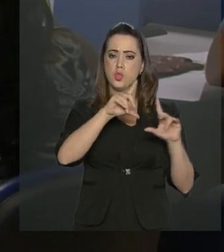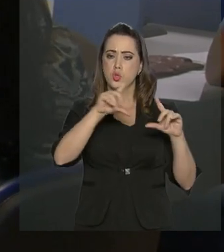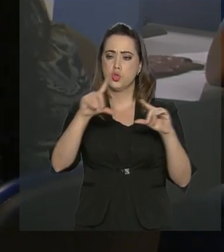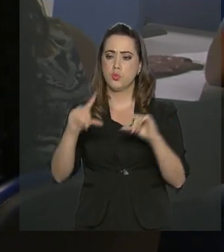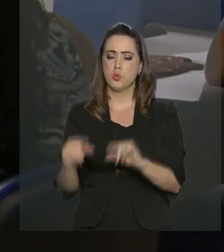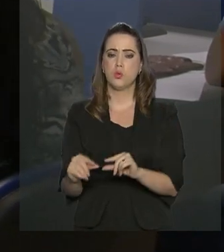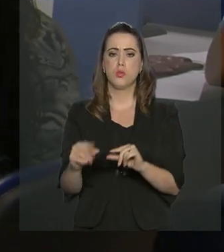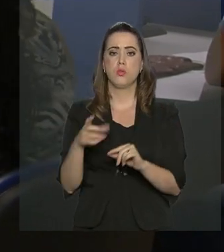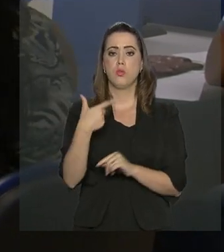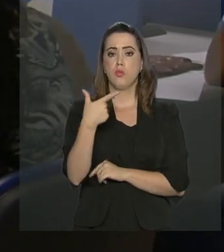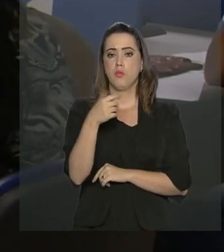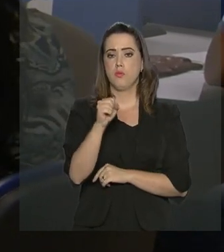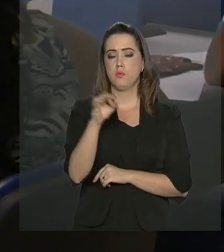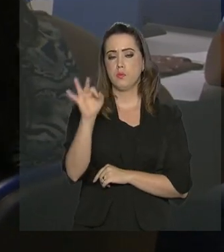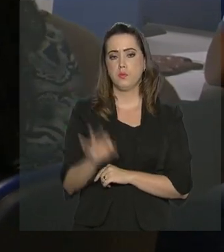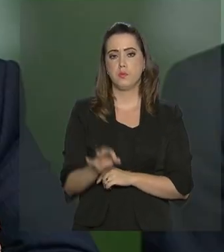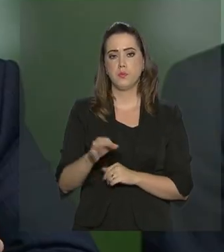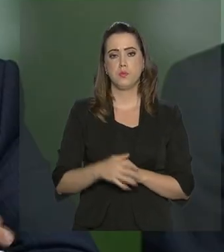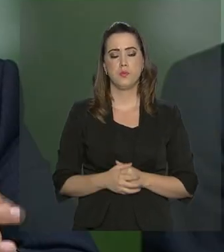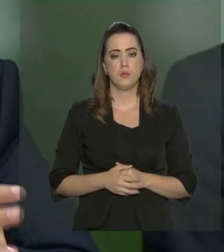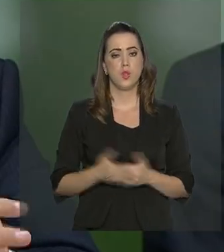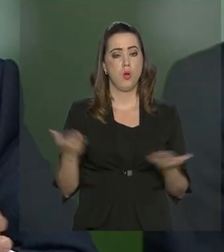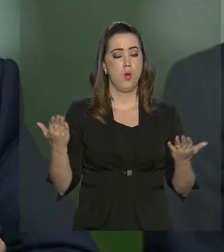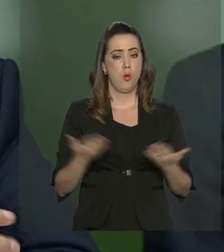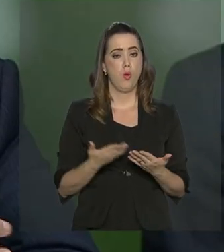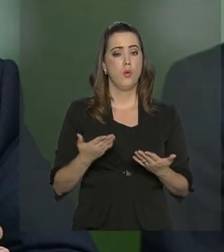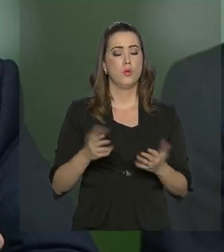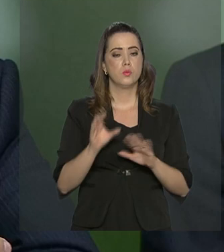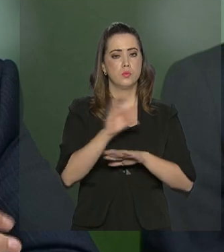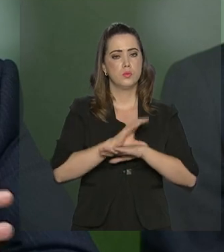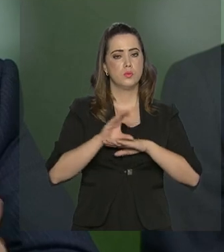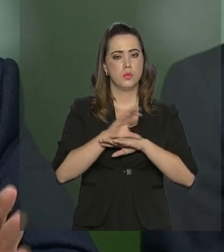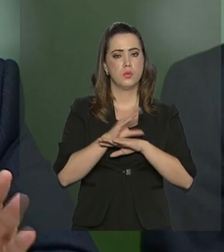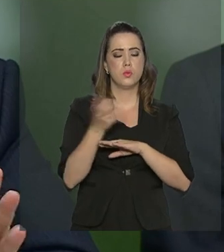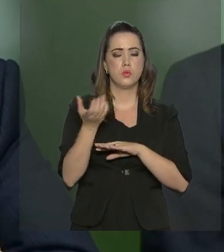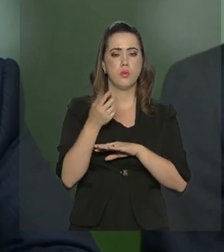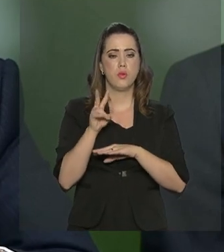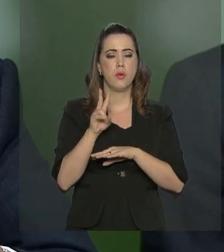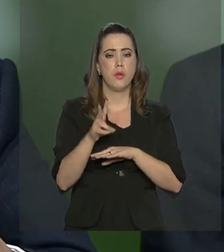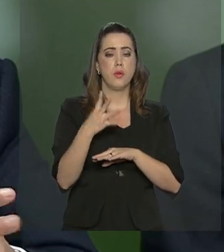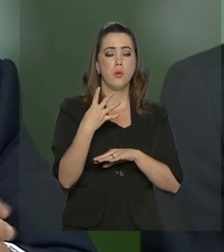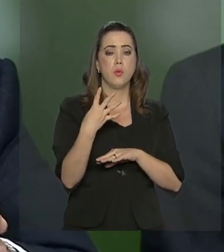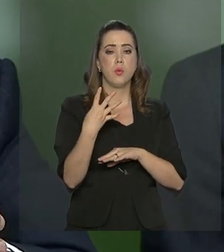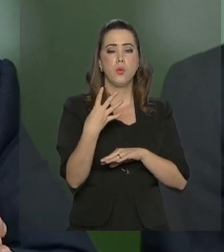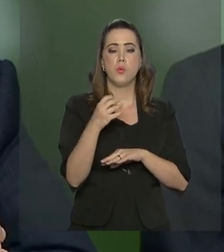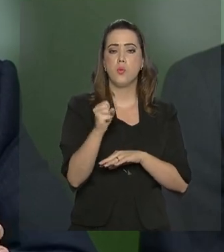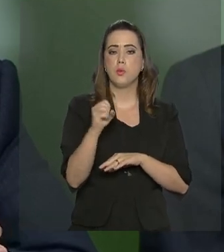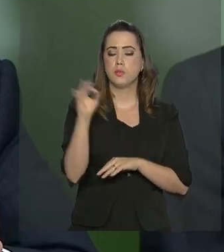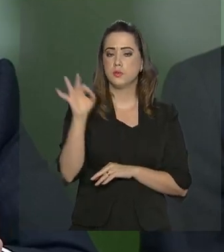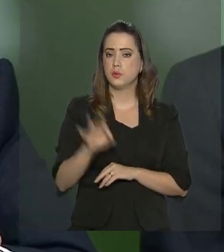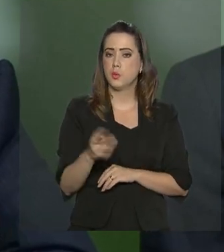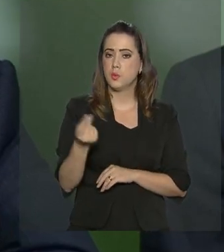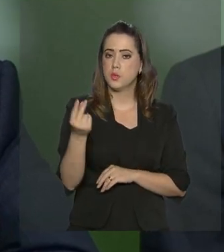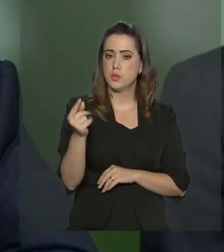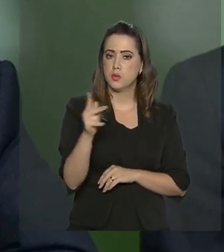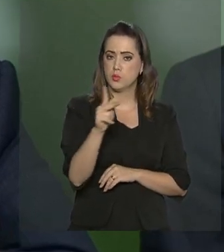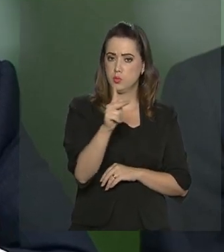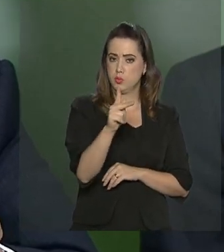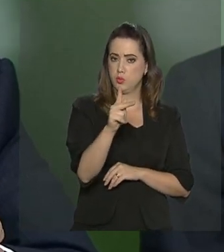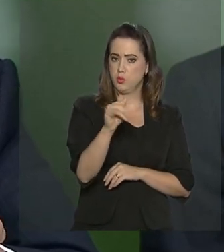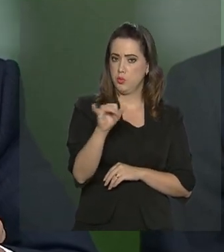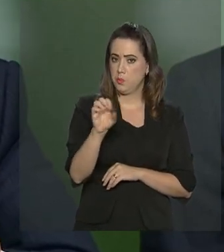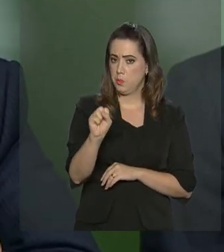reduzido a 28%. Hoje, na Constituição, prevê que 40% das receitas do PIS